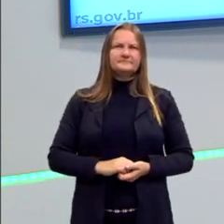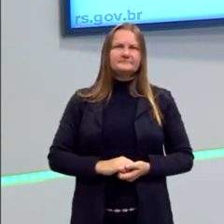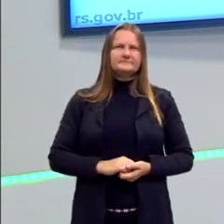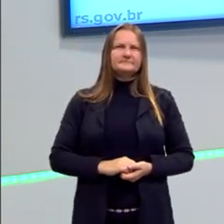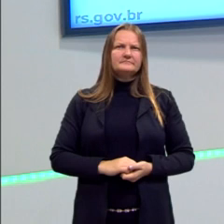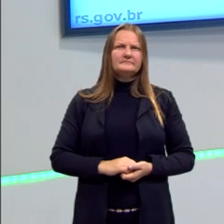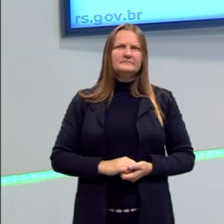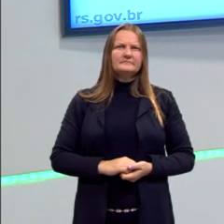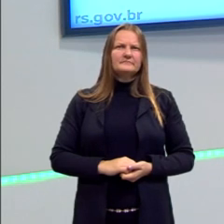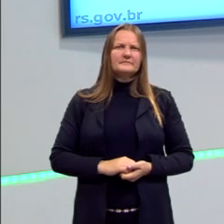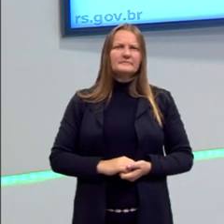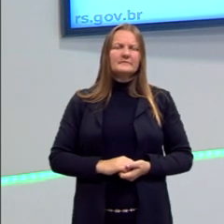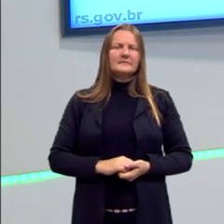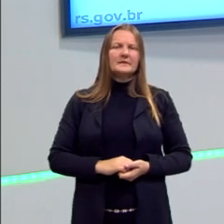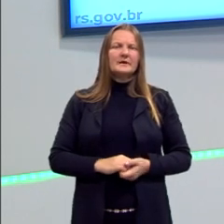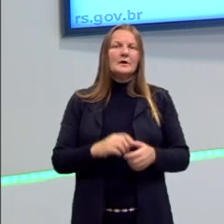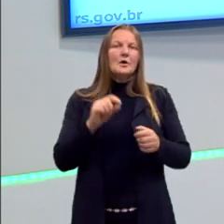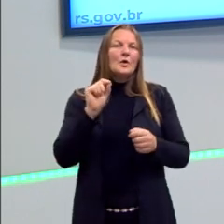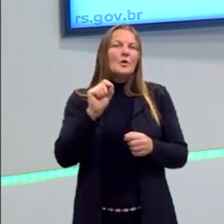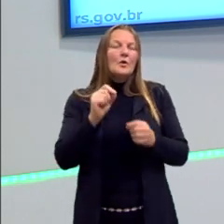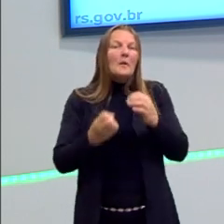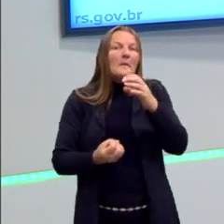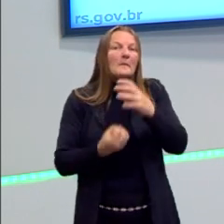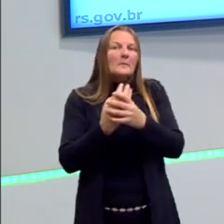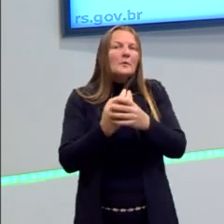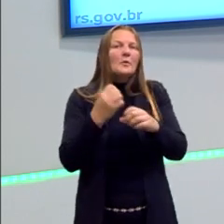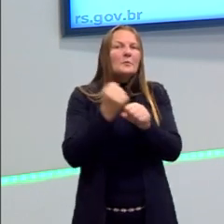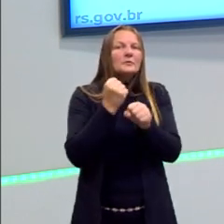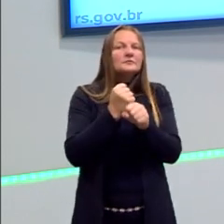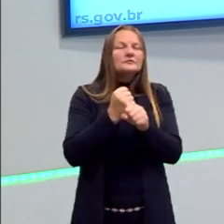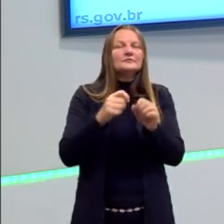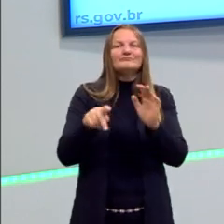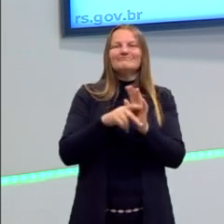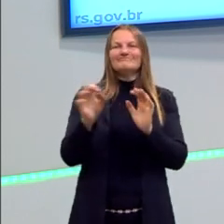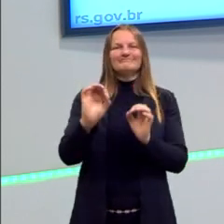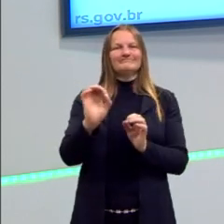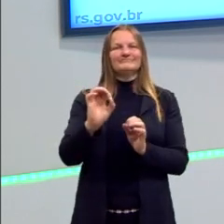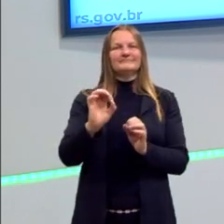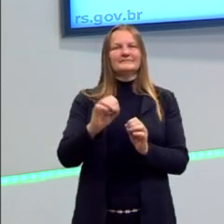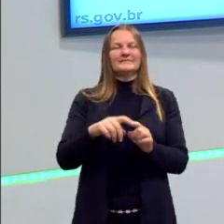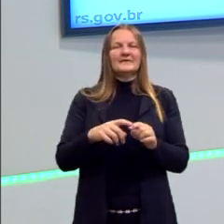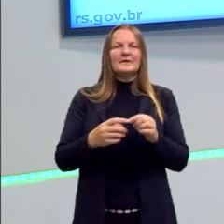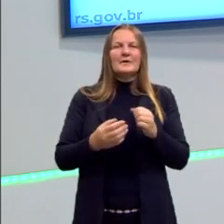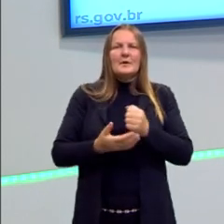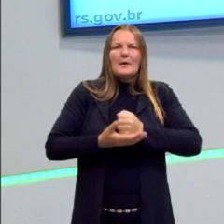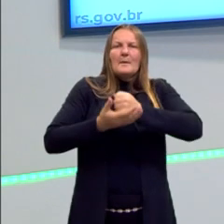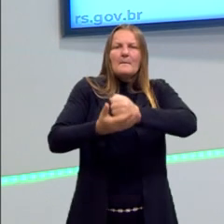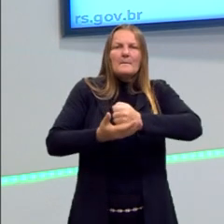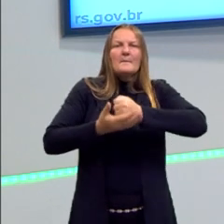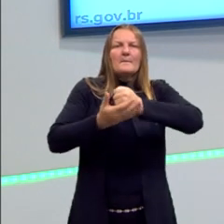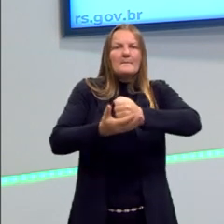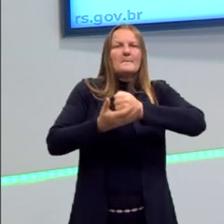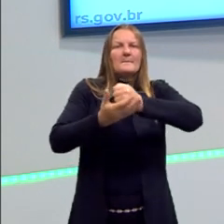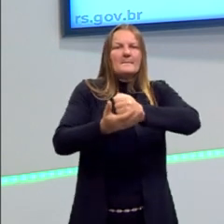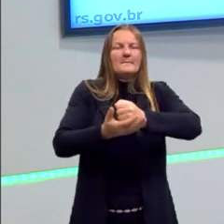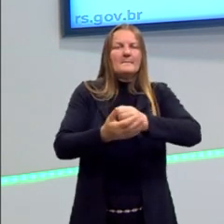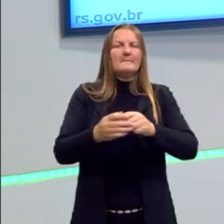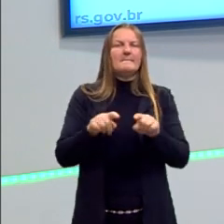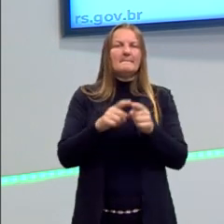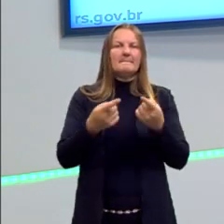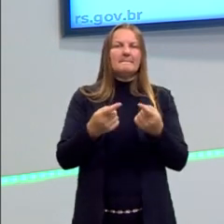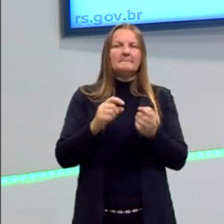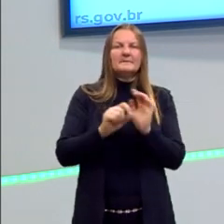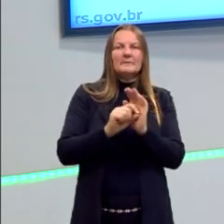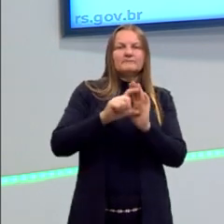que o mentor desse produto não é daquele país. Então, acaba sendo favorecido e acaba